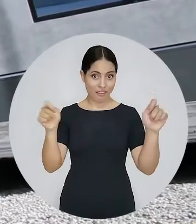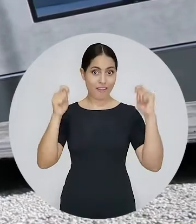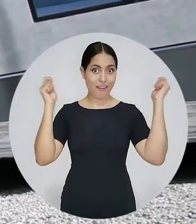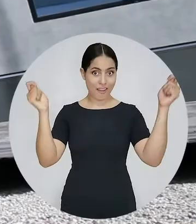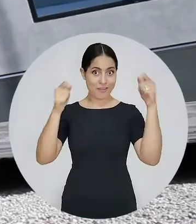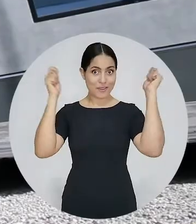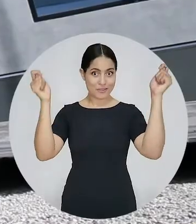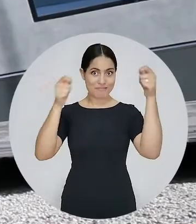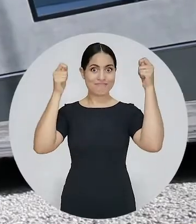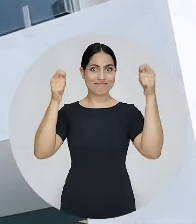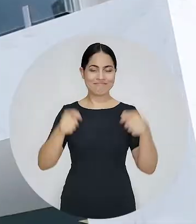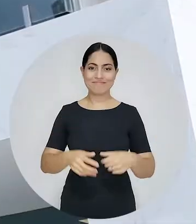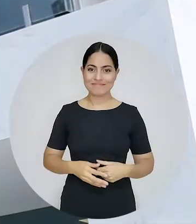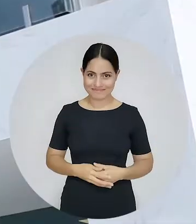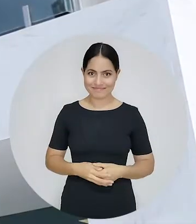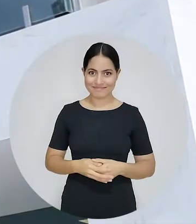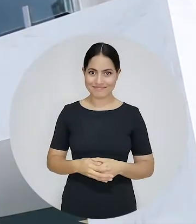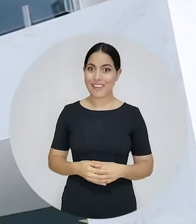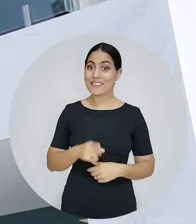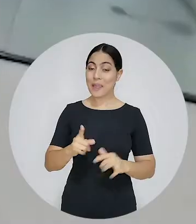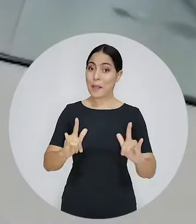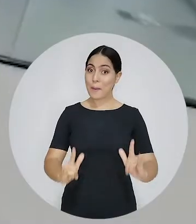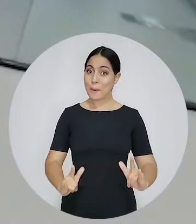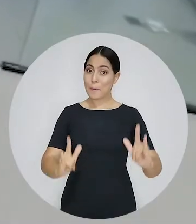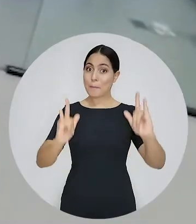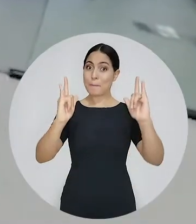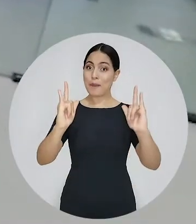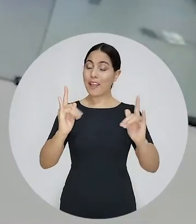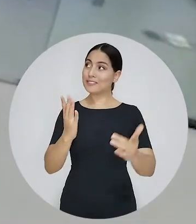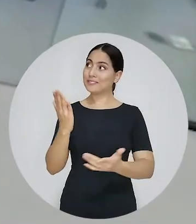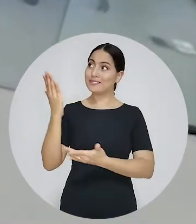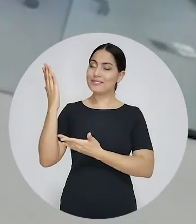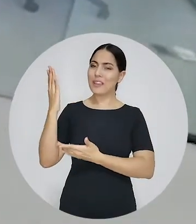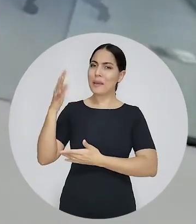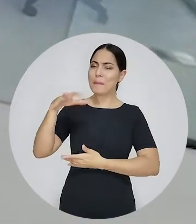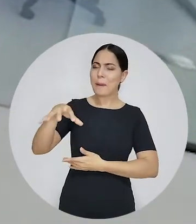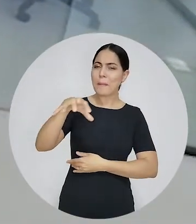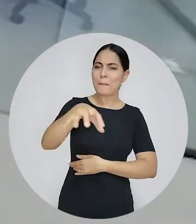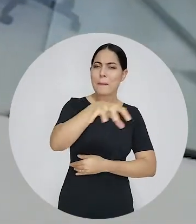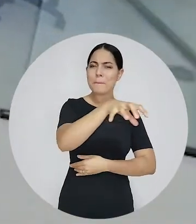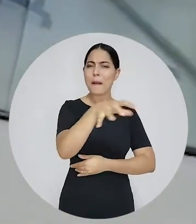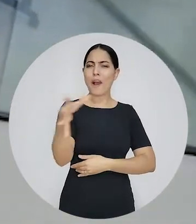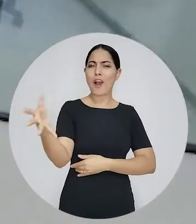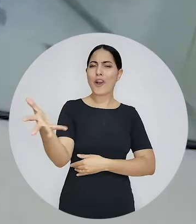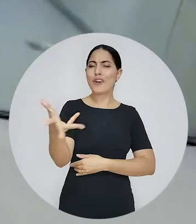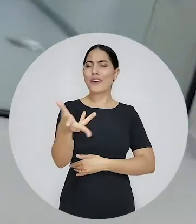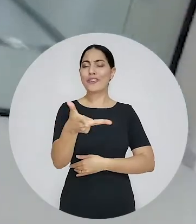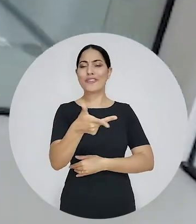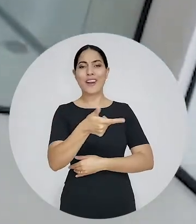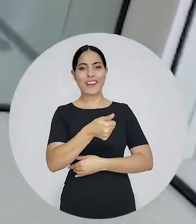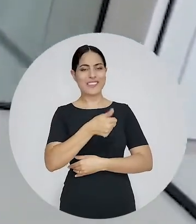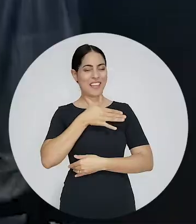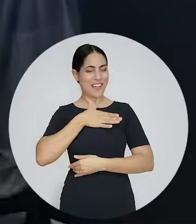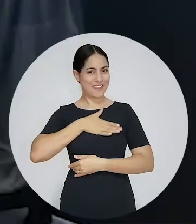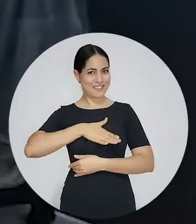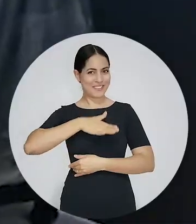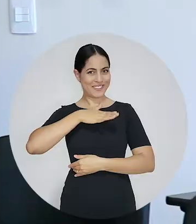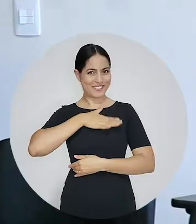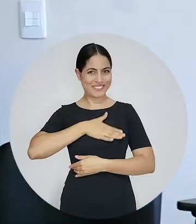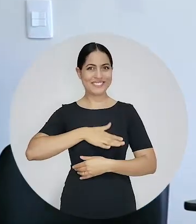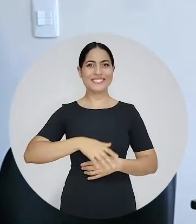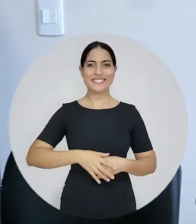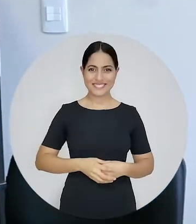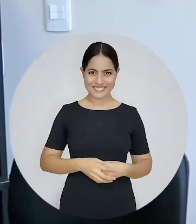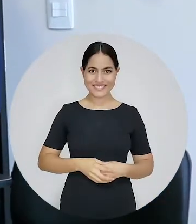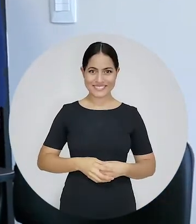possui instalações e equipamentos modernos para atender aos advogados do interior do Estado com qualidade e conforto.